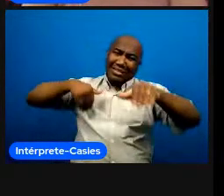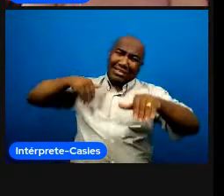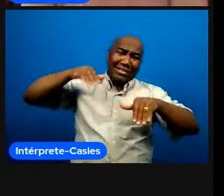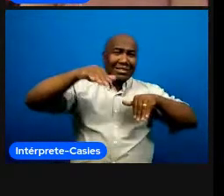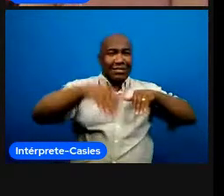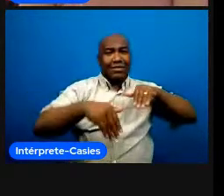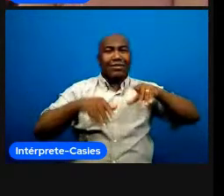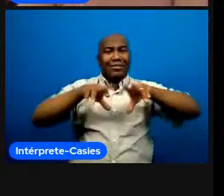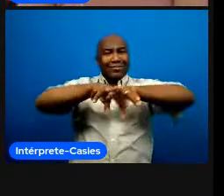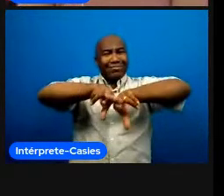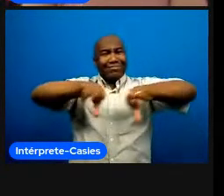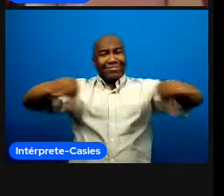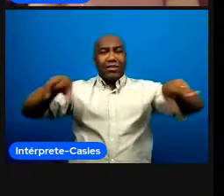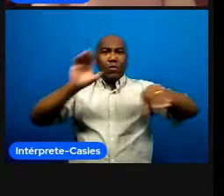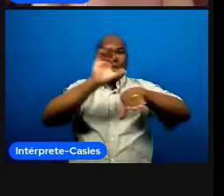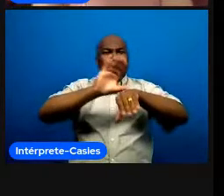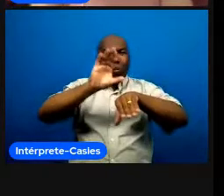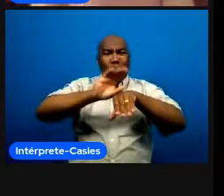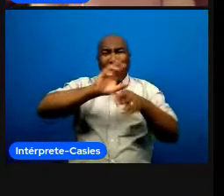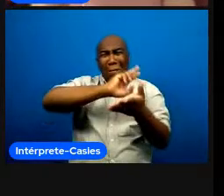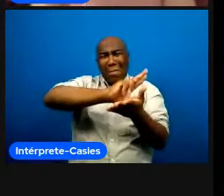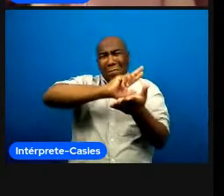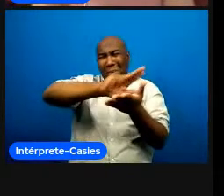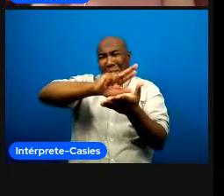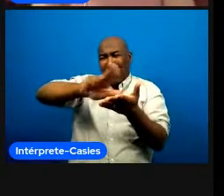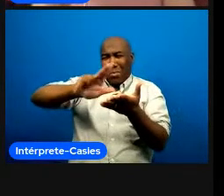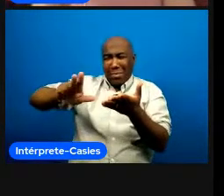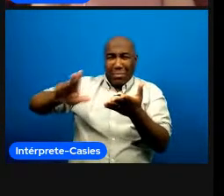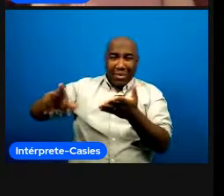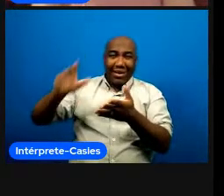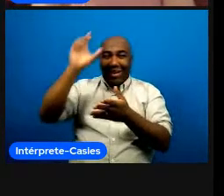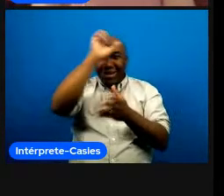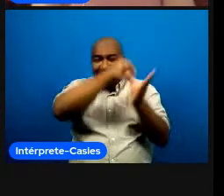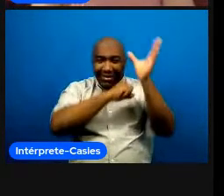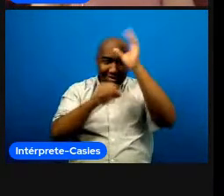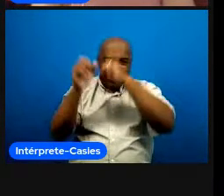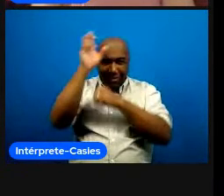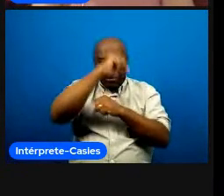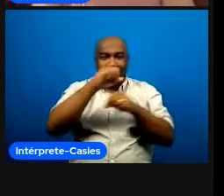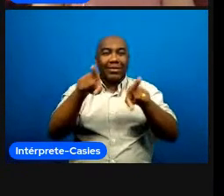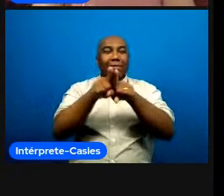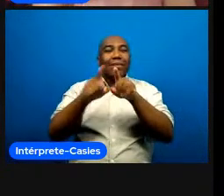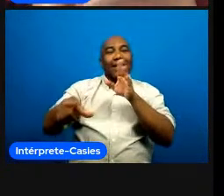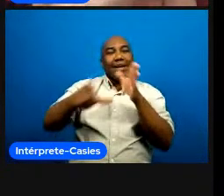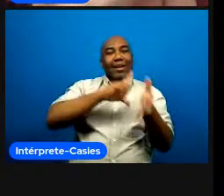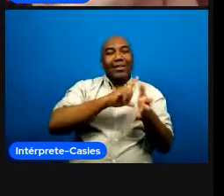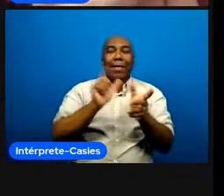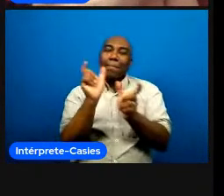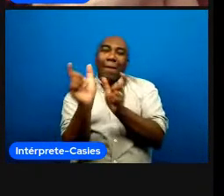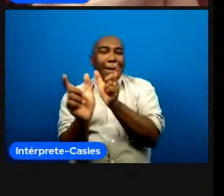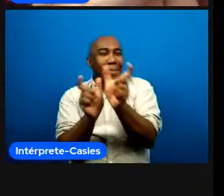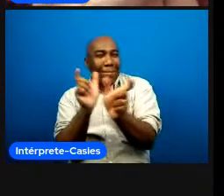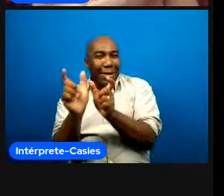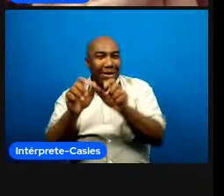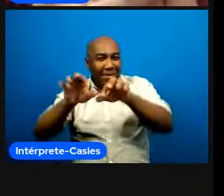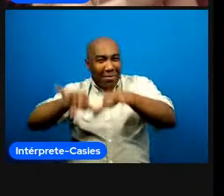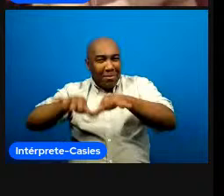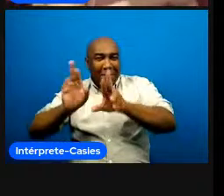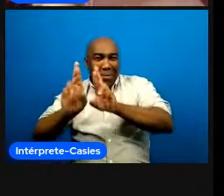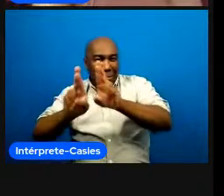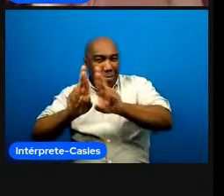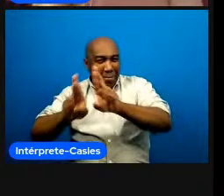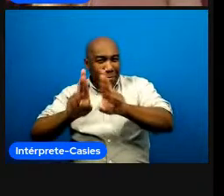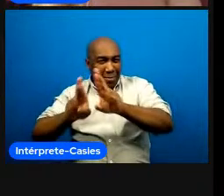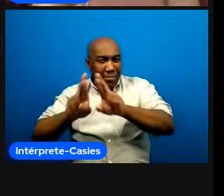e que pelo que vocês colocaram ali na nuvem de palavras né que alguém chamou isso de conhecimento técnico isso não é o